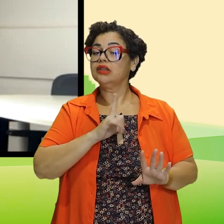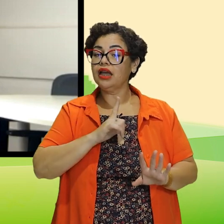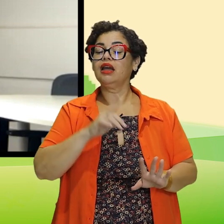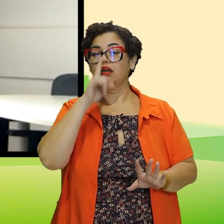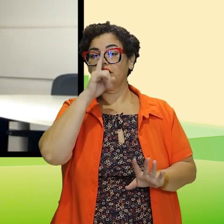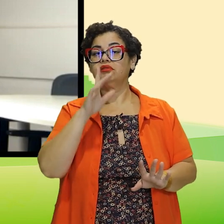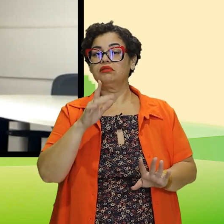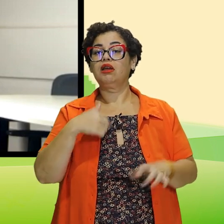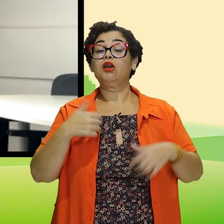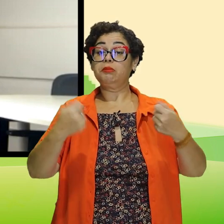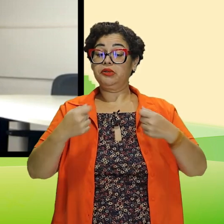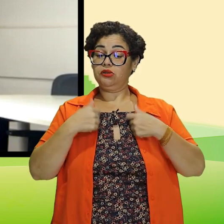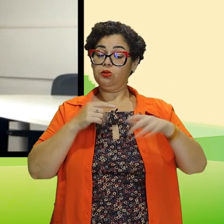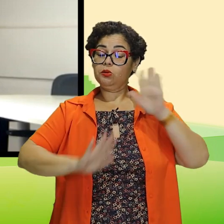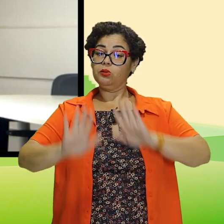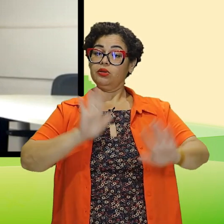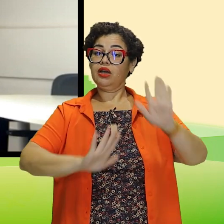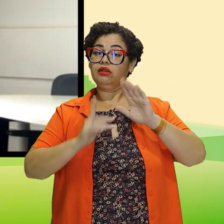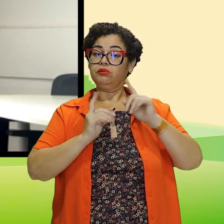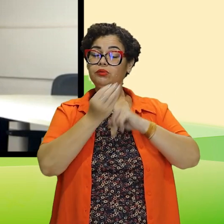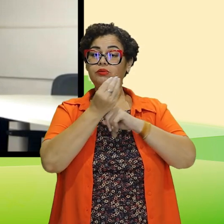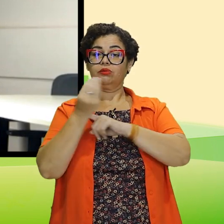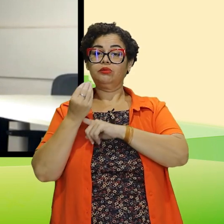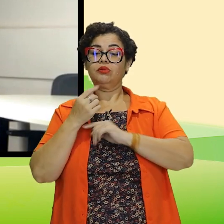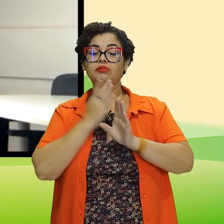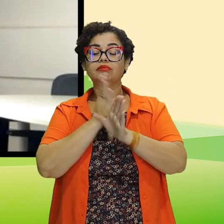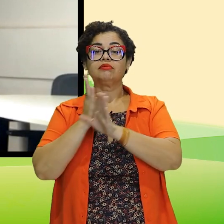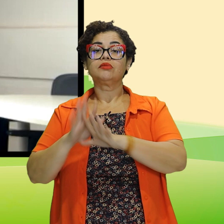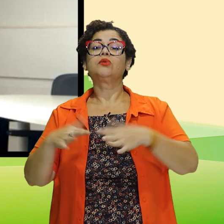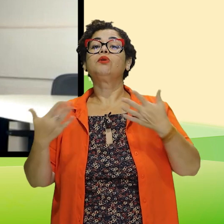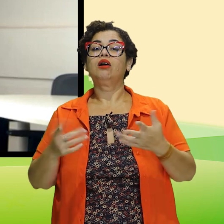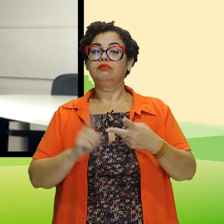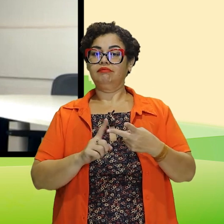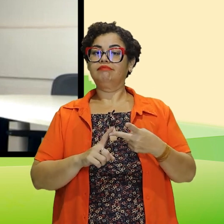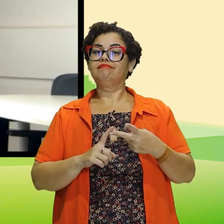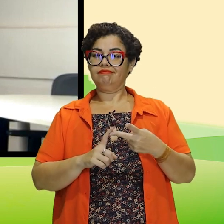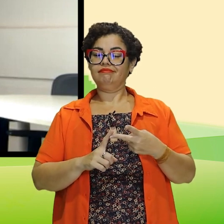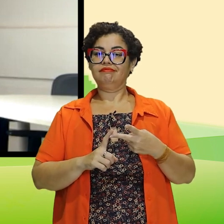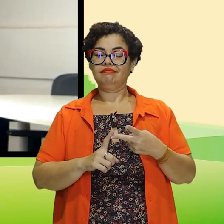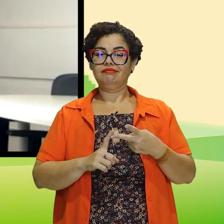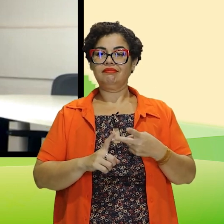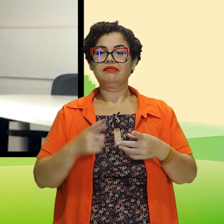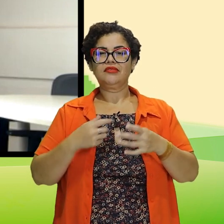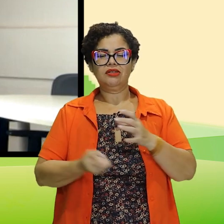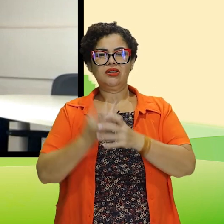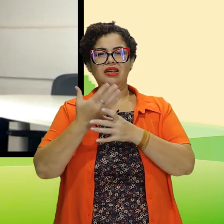Segunda coisa. Eu preciso me cuidar e eu preciso identificar esses riscos. Tá. Para criar